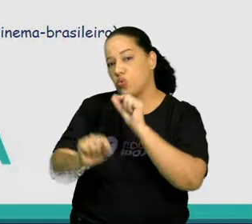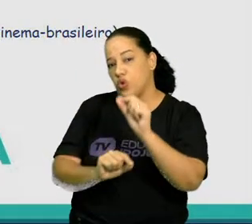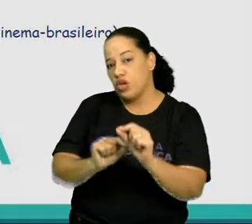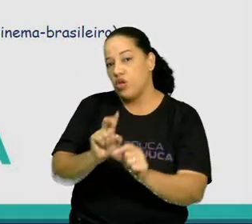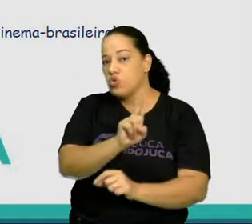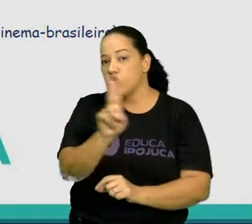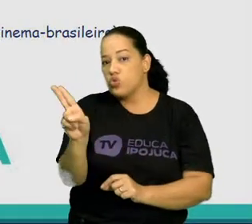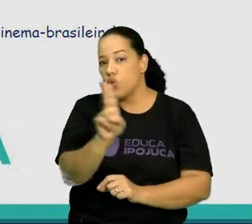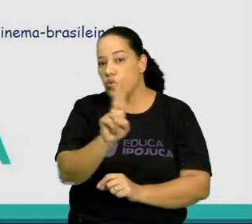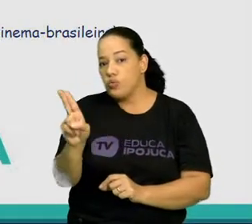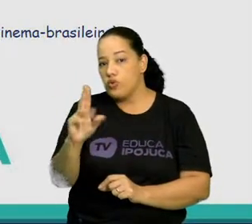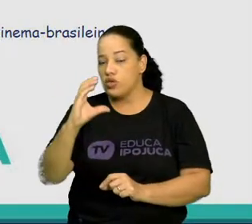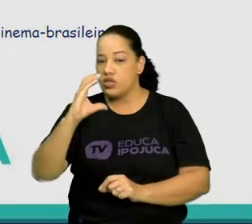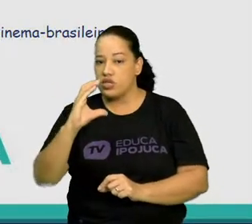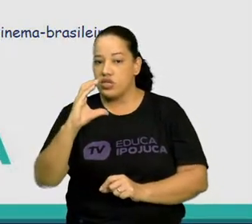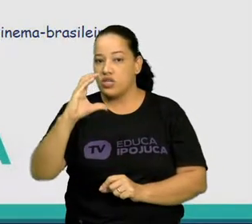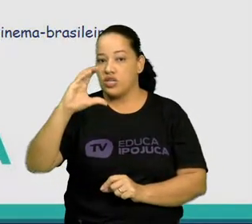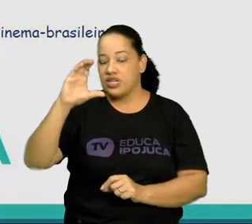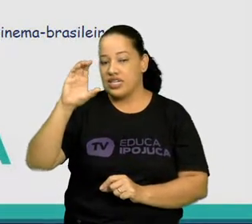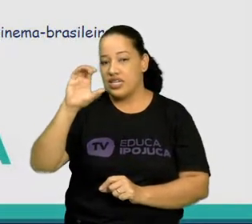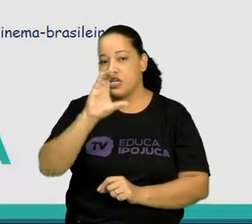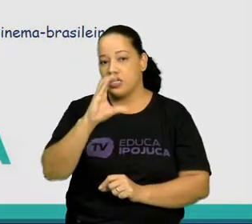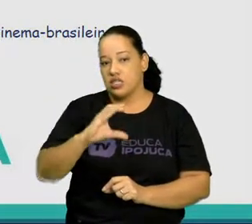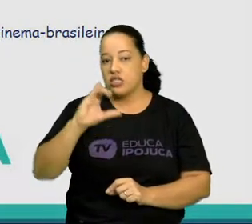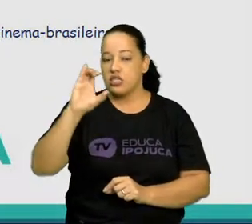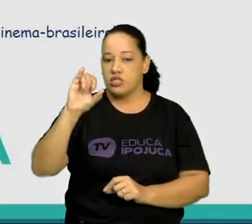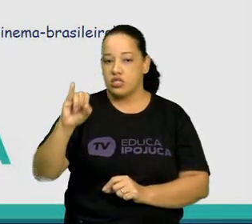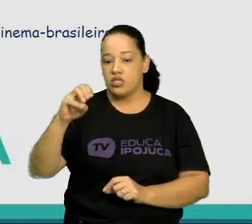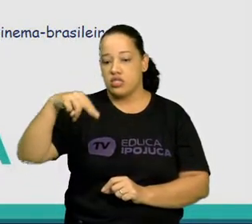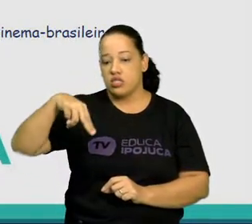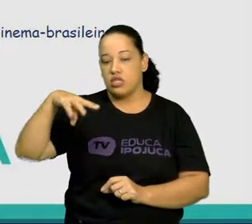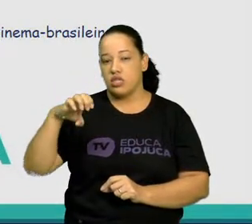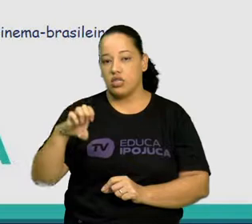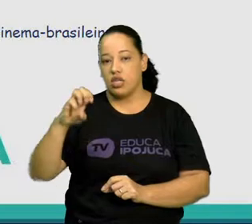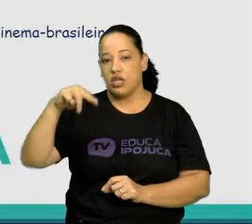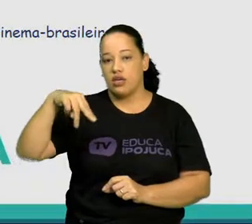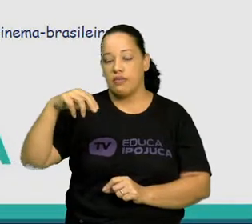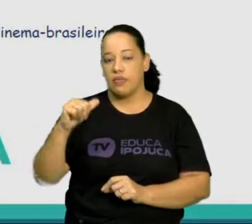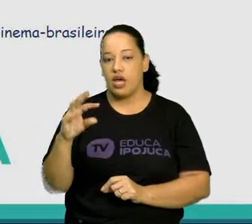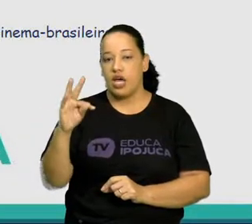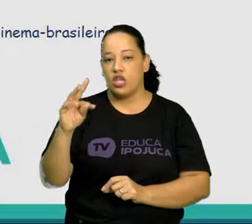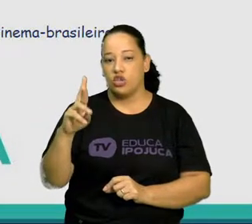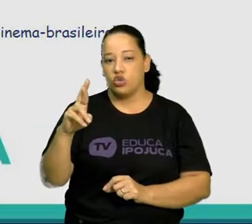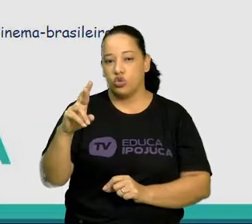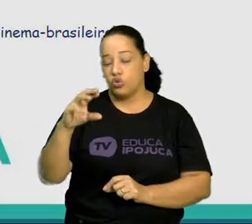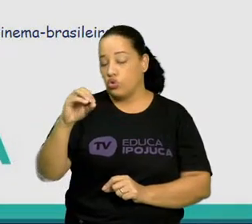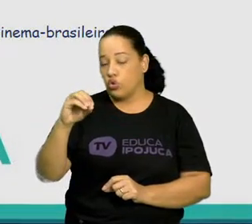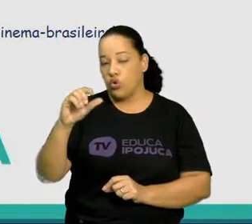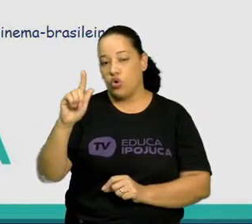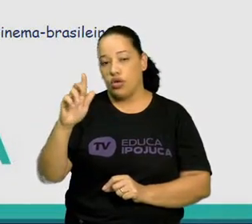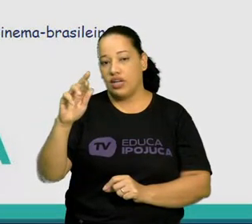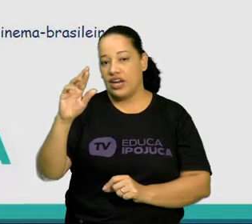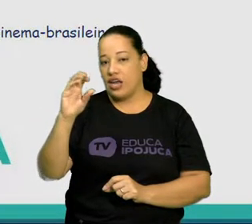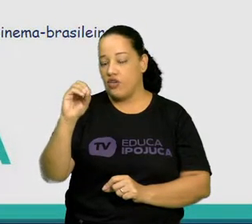cinematógrafo, pelos irmãos Lumière.